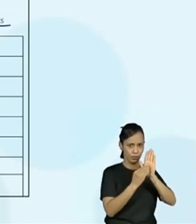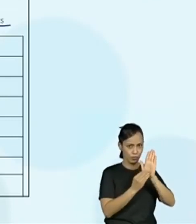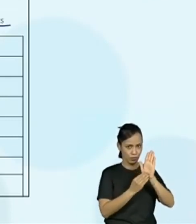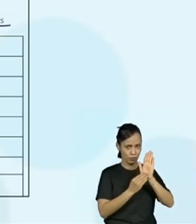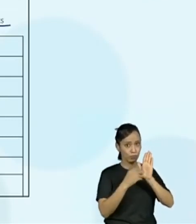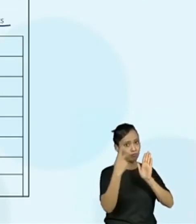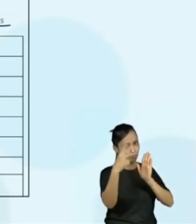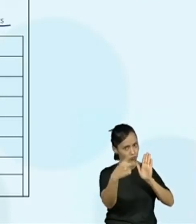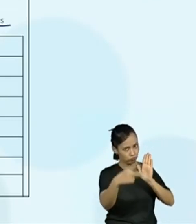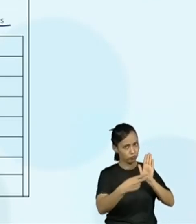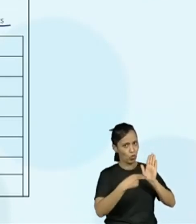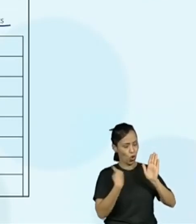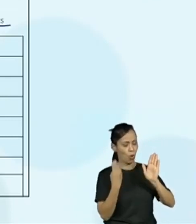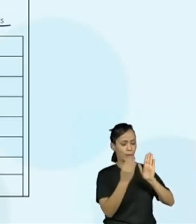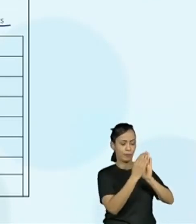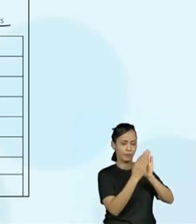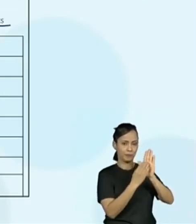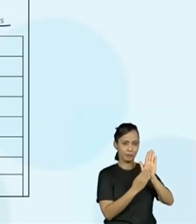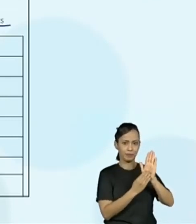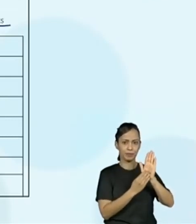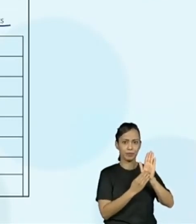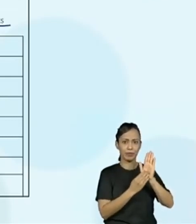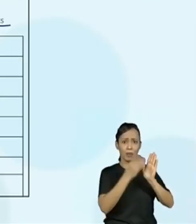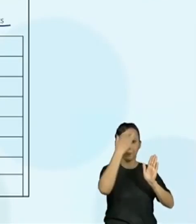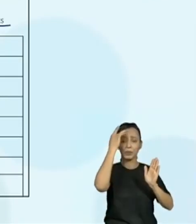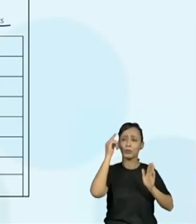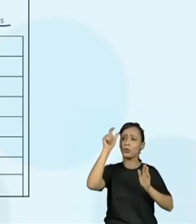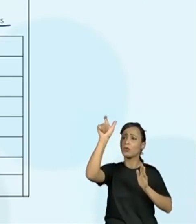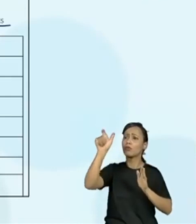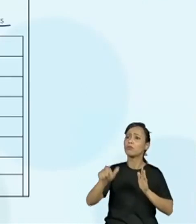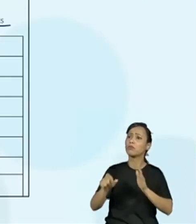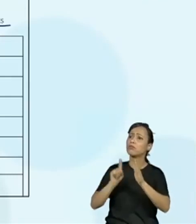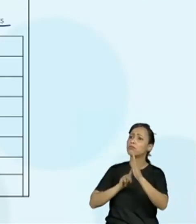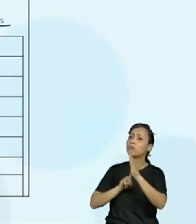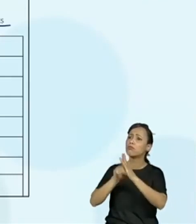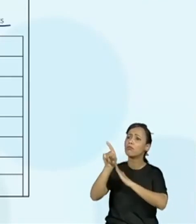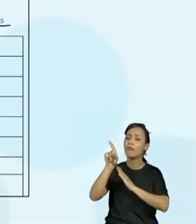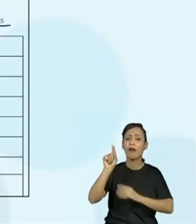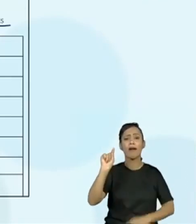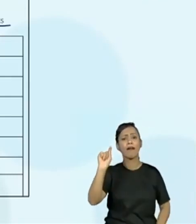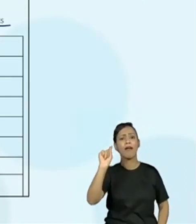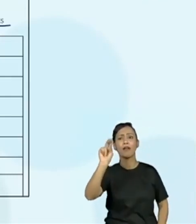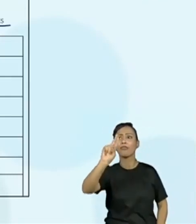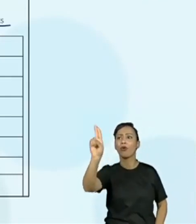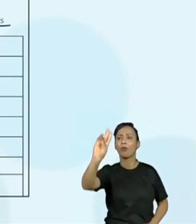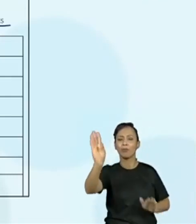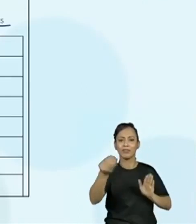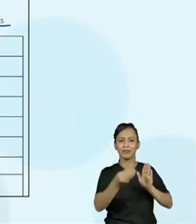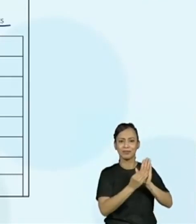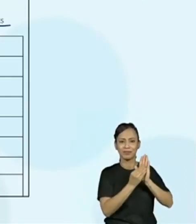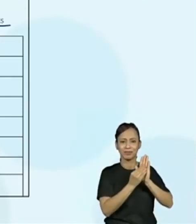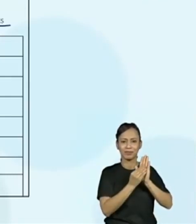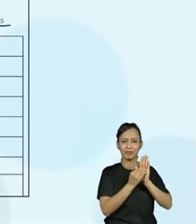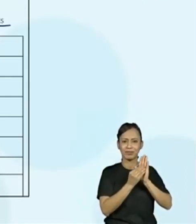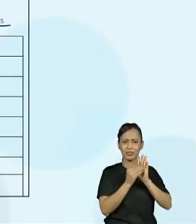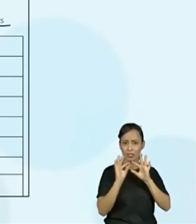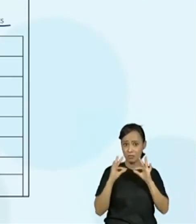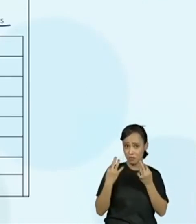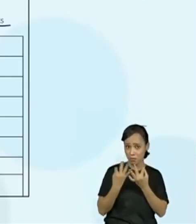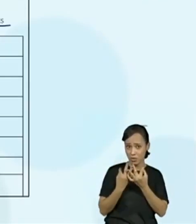Que são eles, cada um deles. O nome do entrevistado. A pessoa que eu escolhi para entrevistar. Grau de